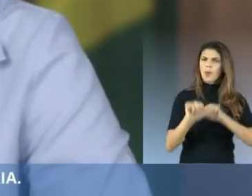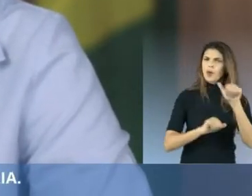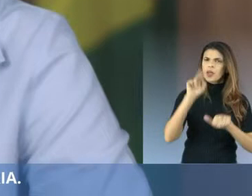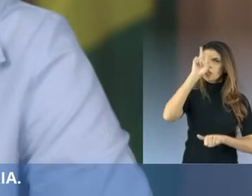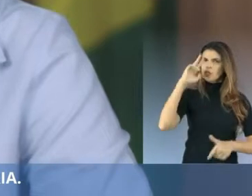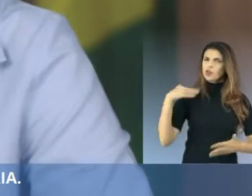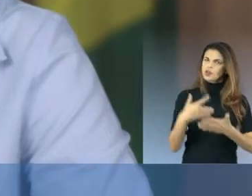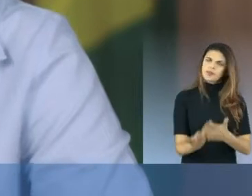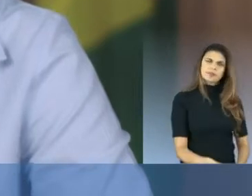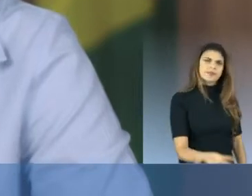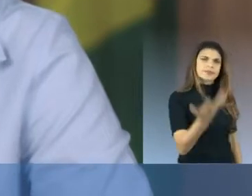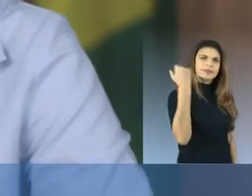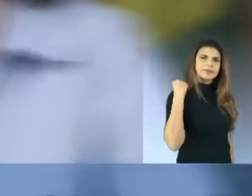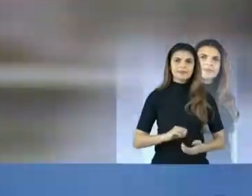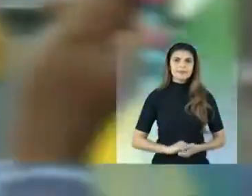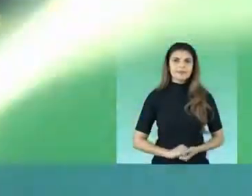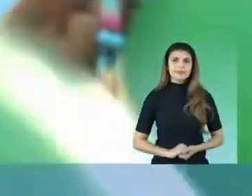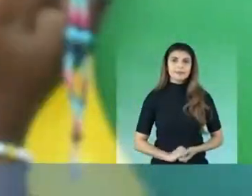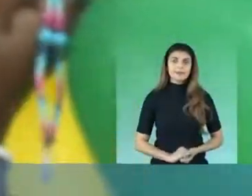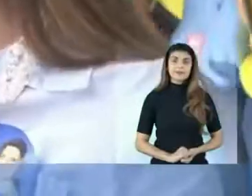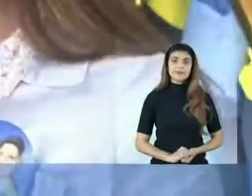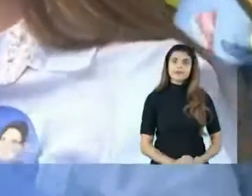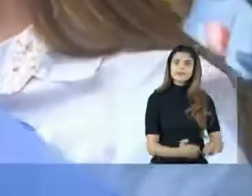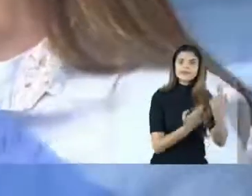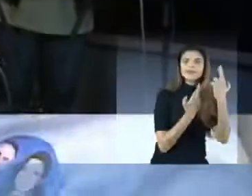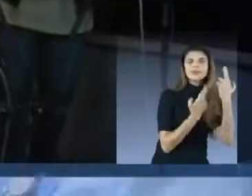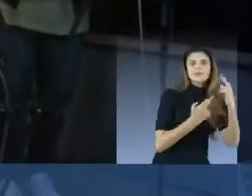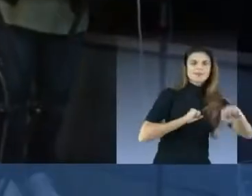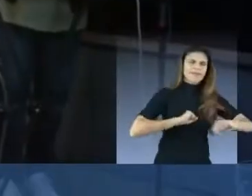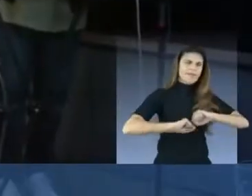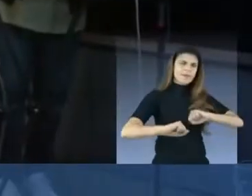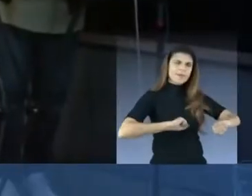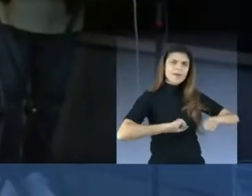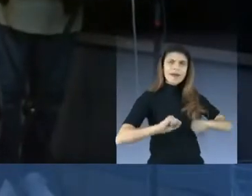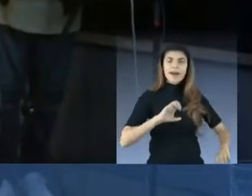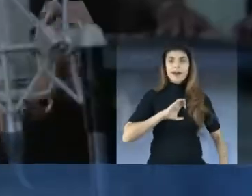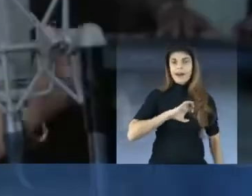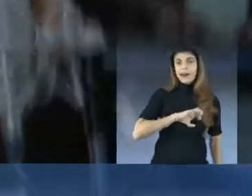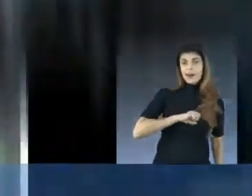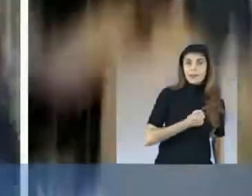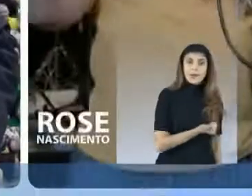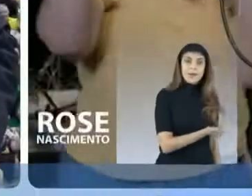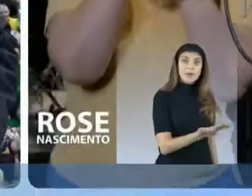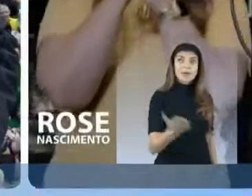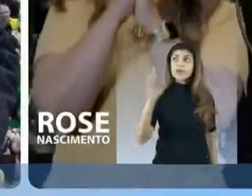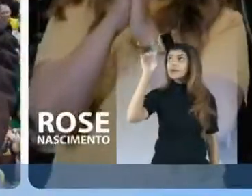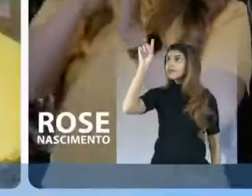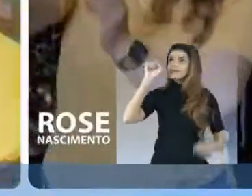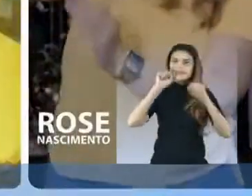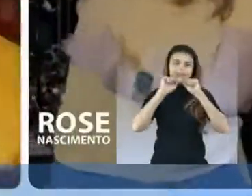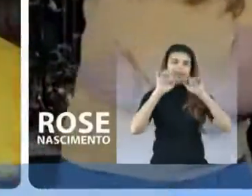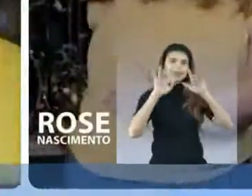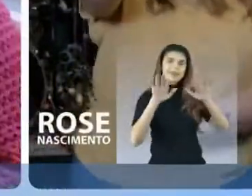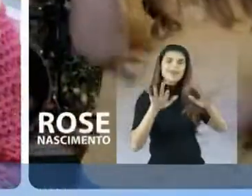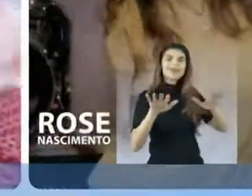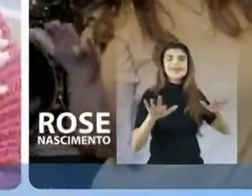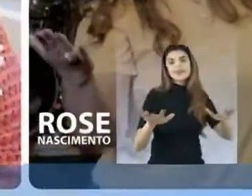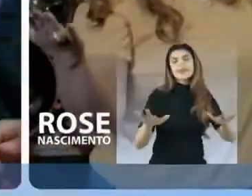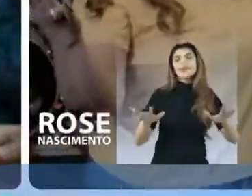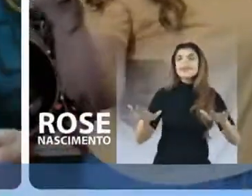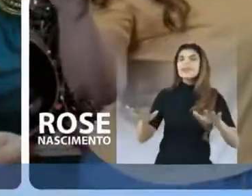mudar essa história. Vem comigo. Esperança é amor E a bênção do